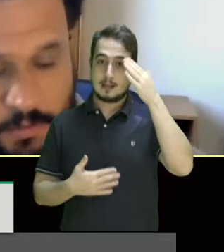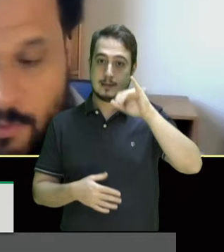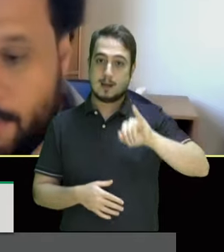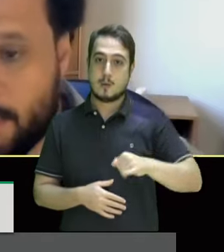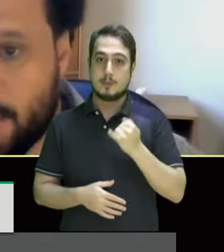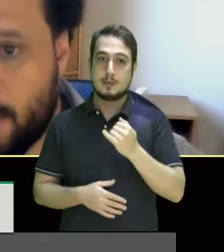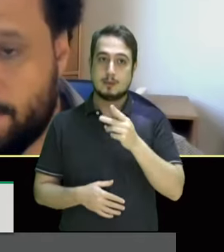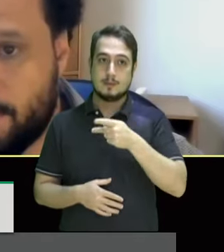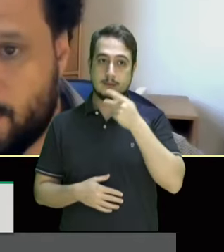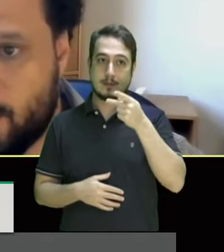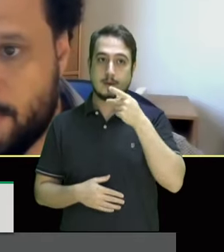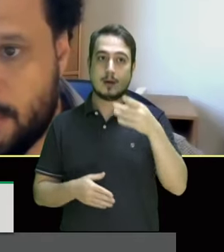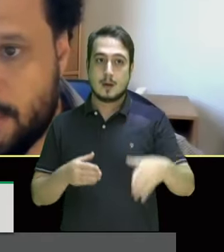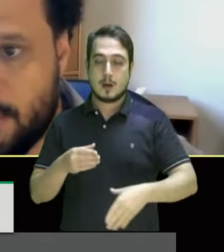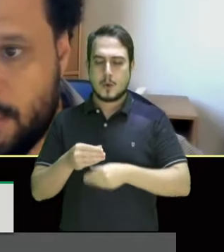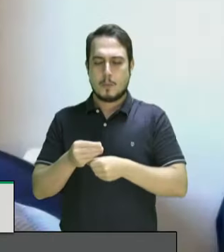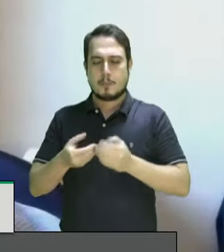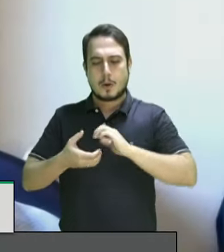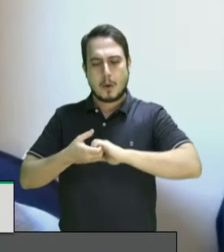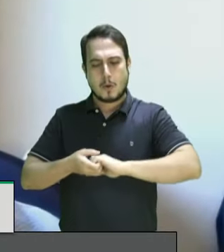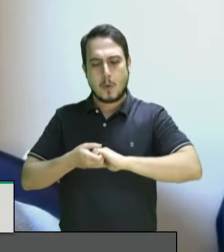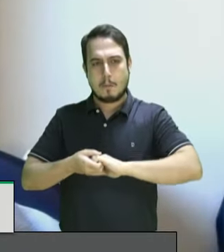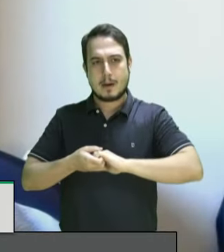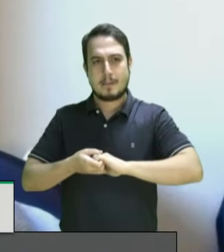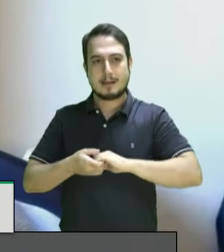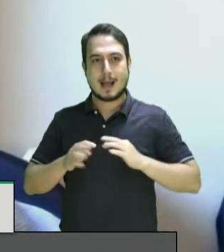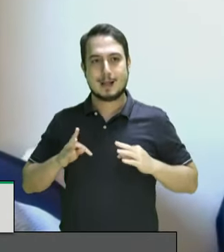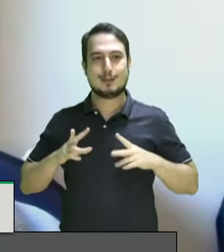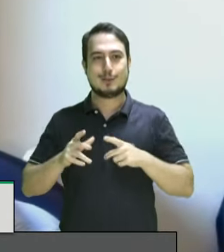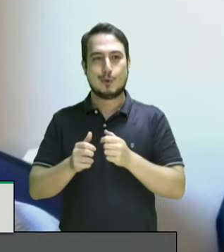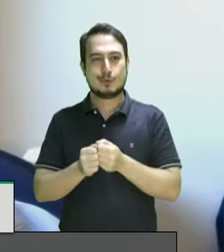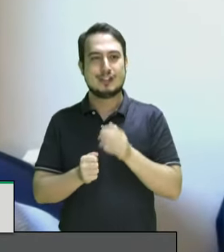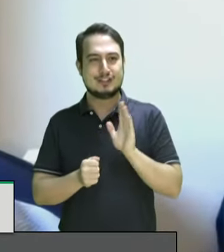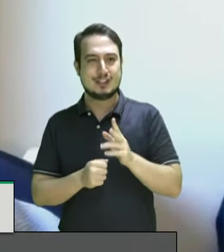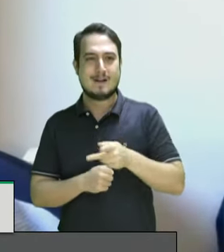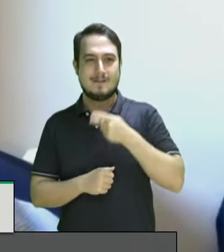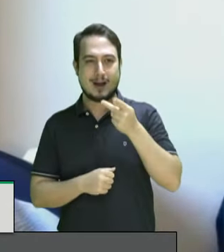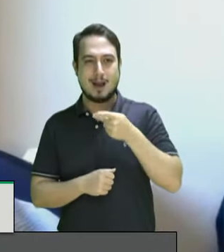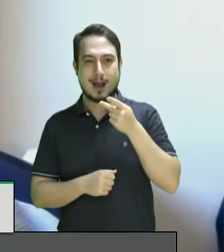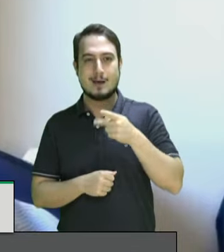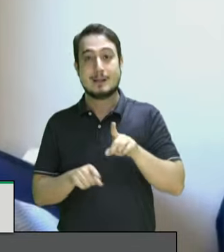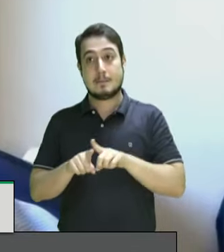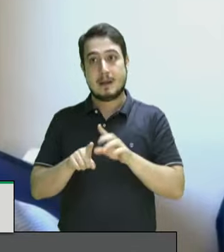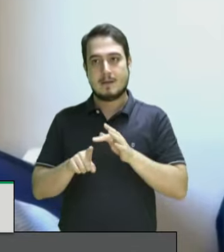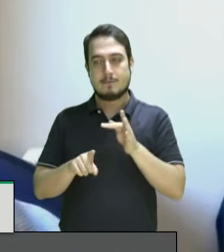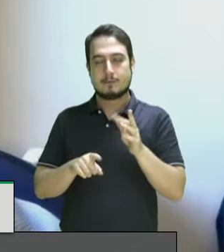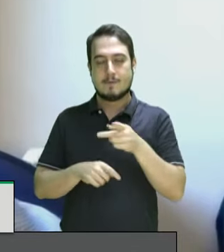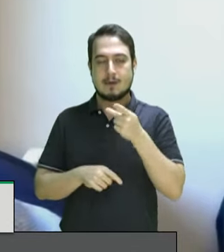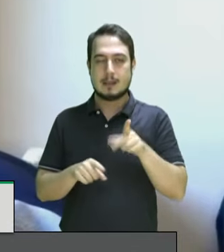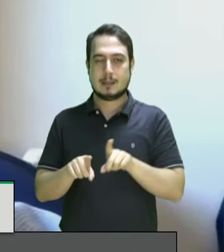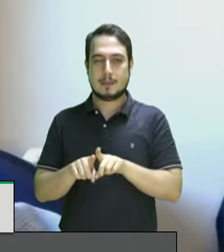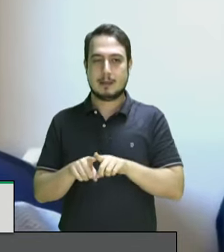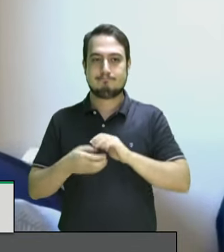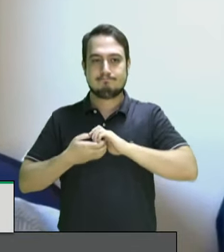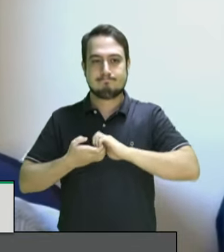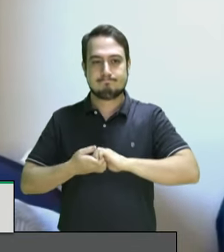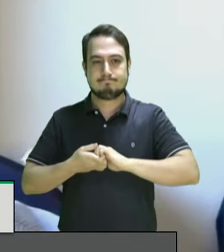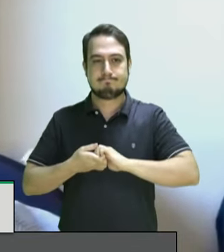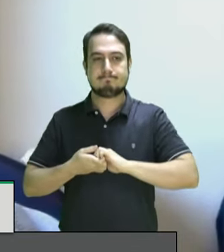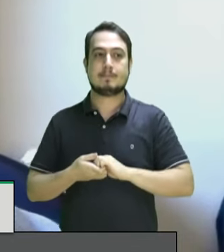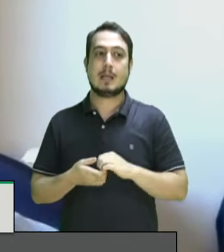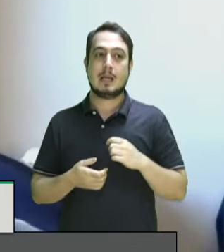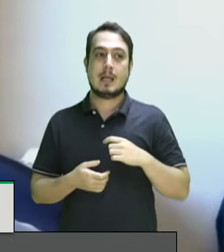aqui cumprimentar todos que me antecederam e todos que ainda vão falar eu talvez não tenha